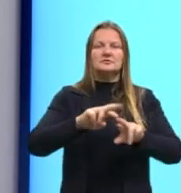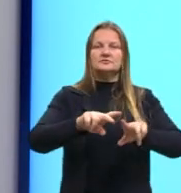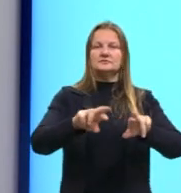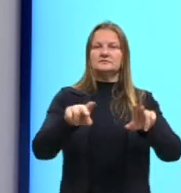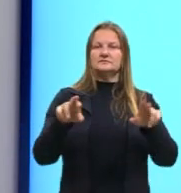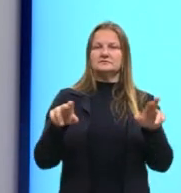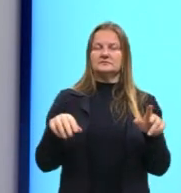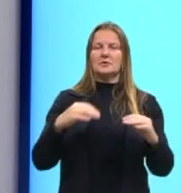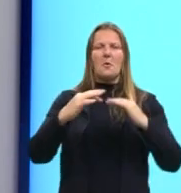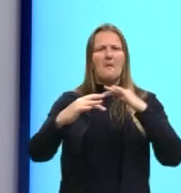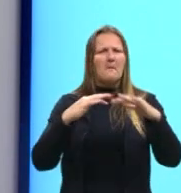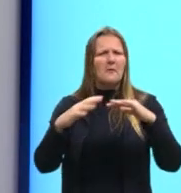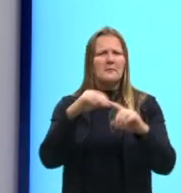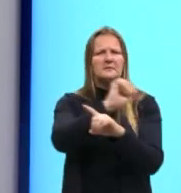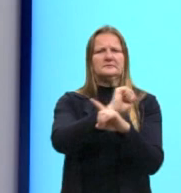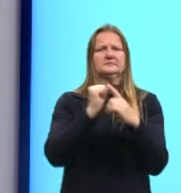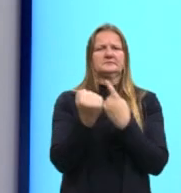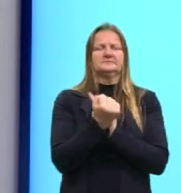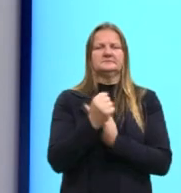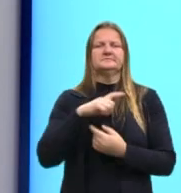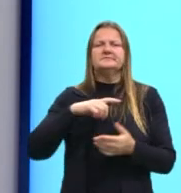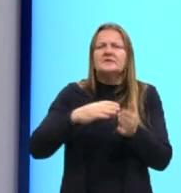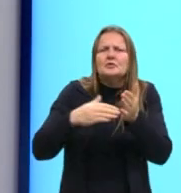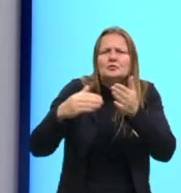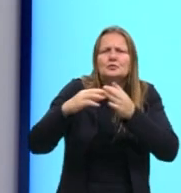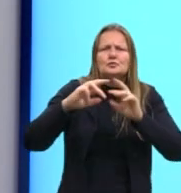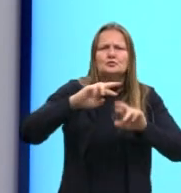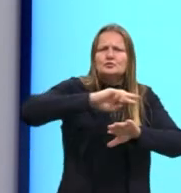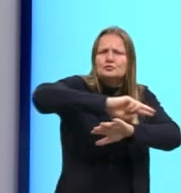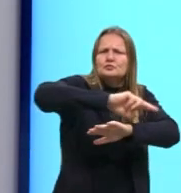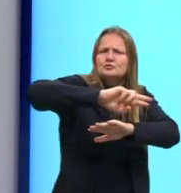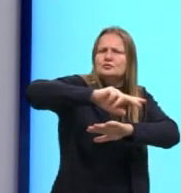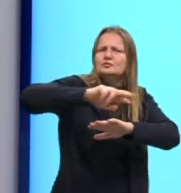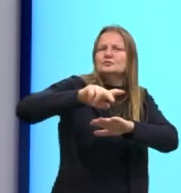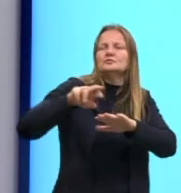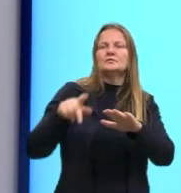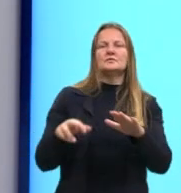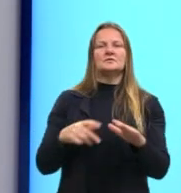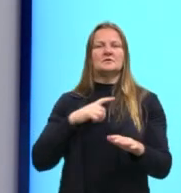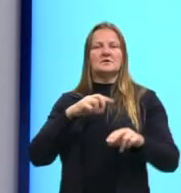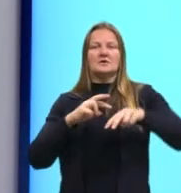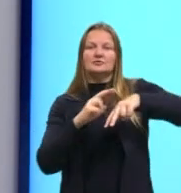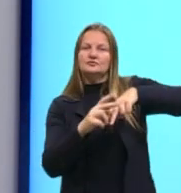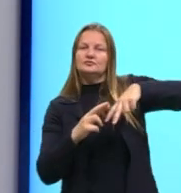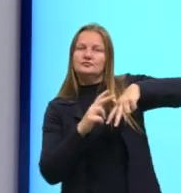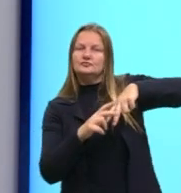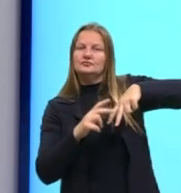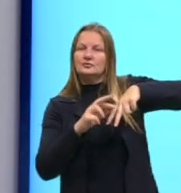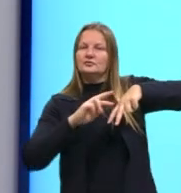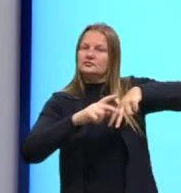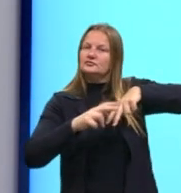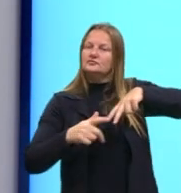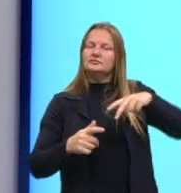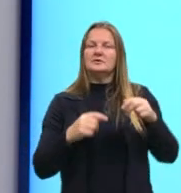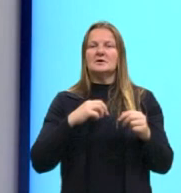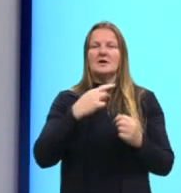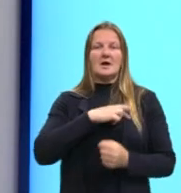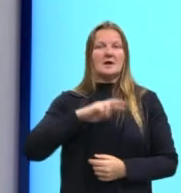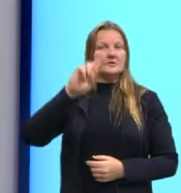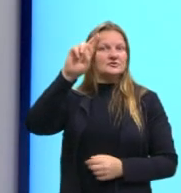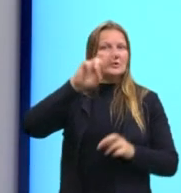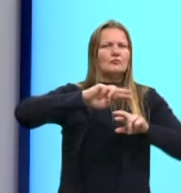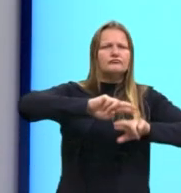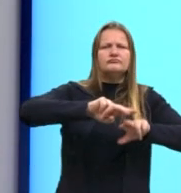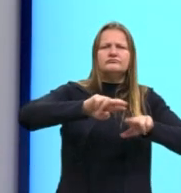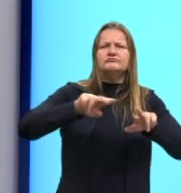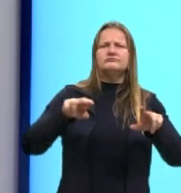todos os movimentos sociais, a diversidade sexual, a diversidade religiosa, a